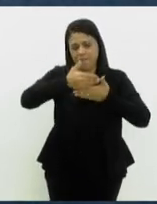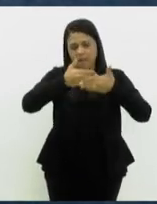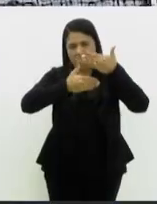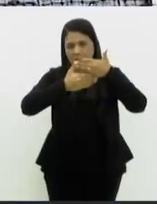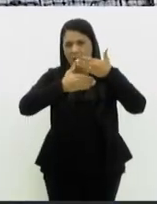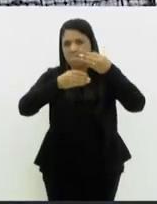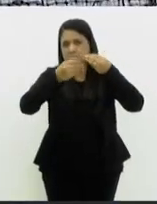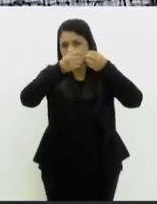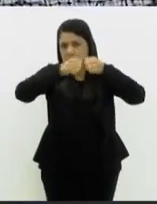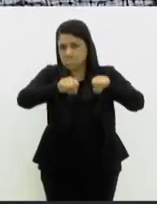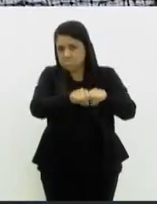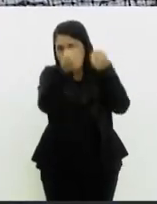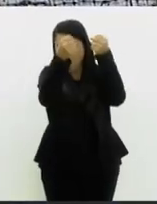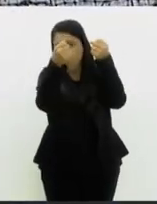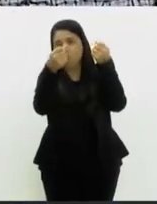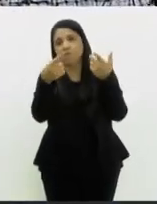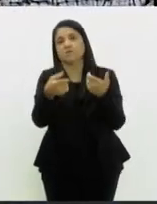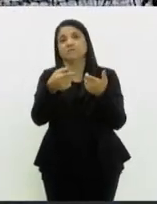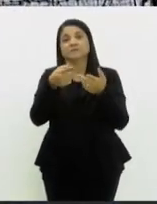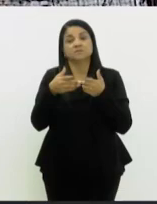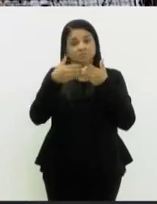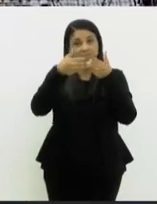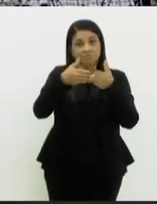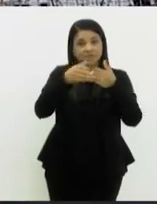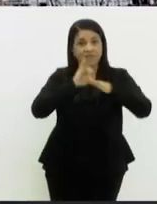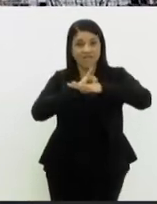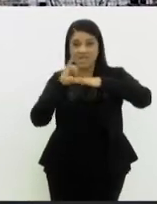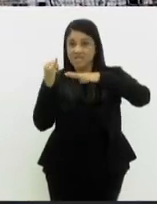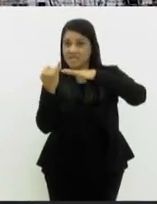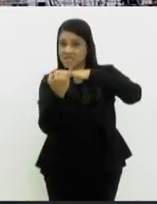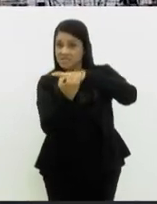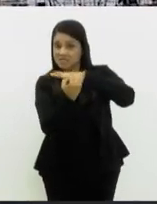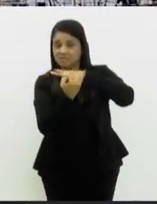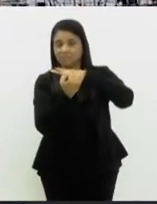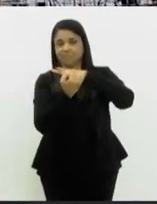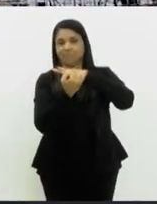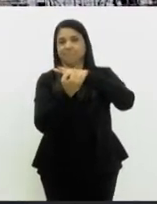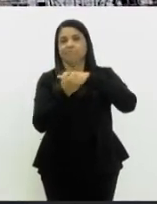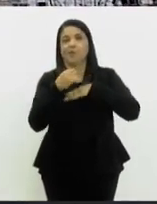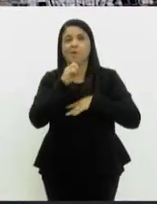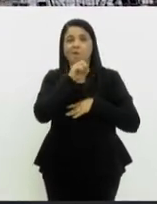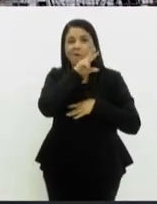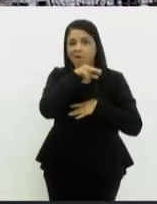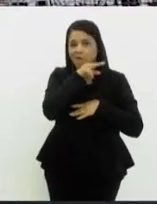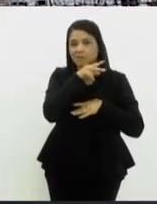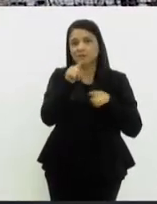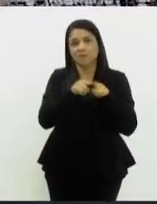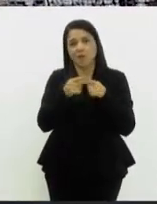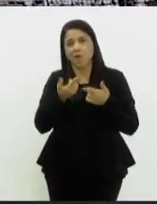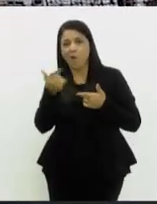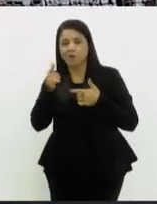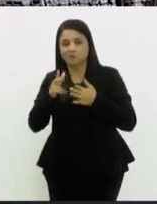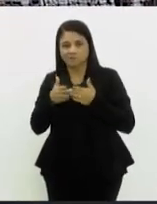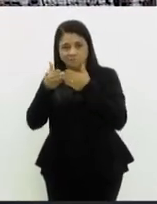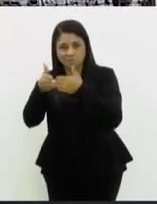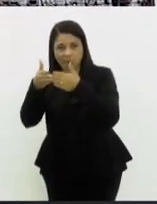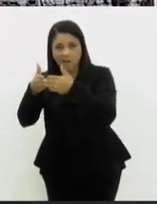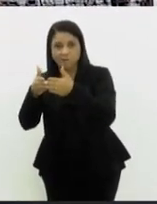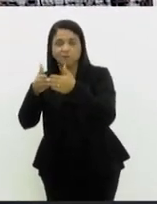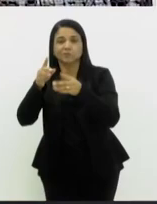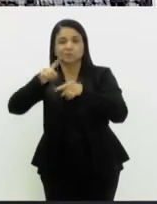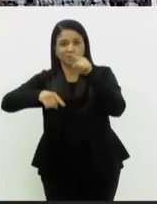barragens. Além dele, que sairá da base naval da Ilha das Cobras, aqui no Rio de Janeiro, outras embarcações também vão levar equipamentos,